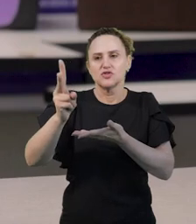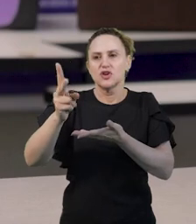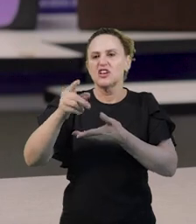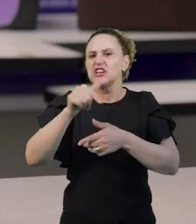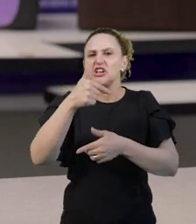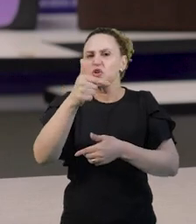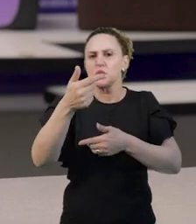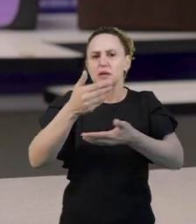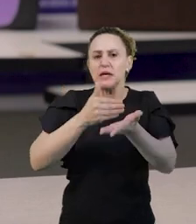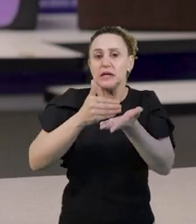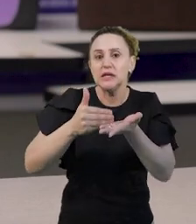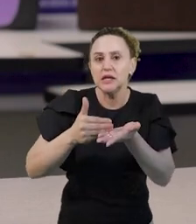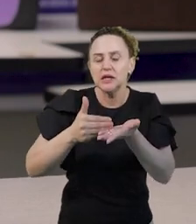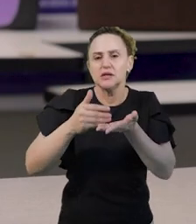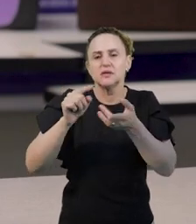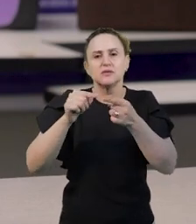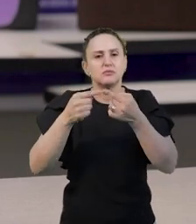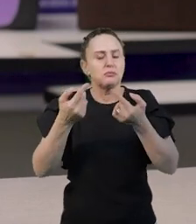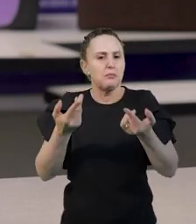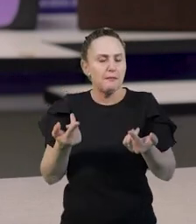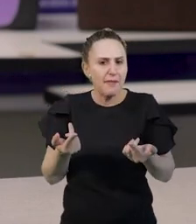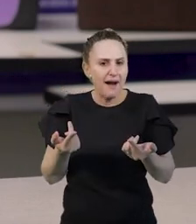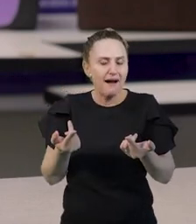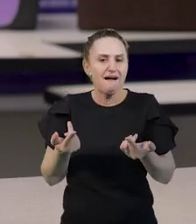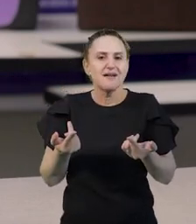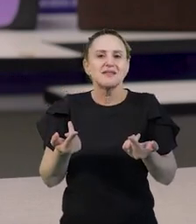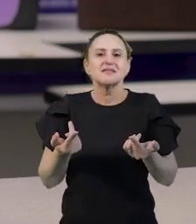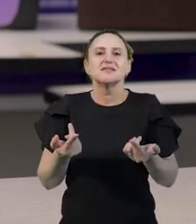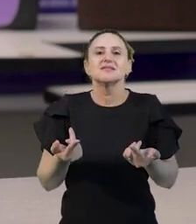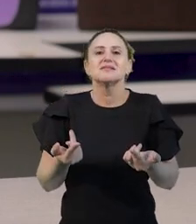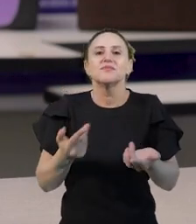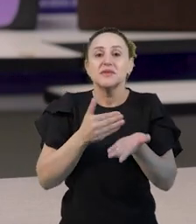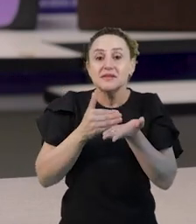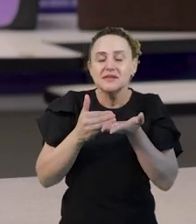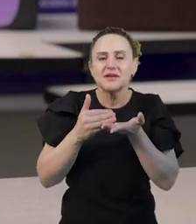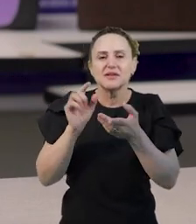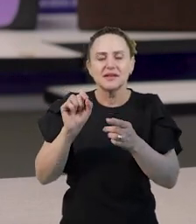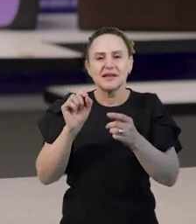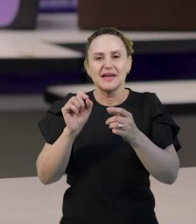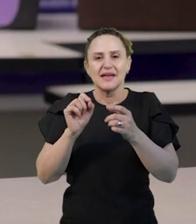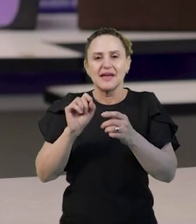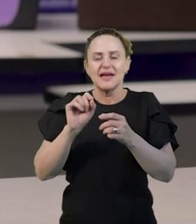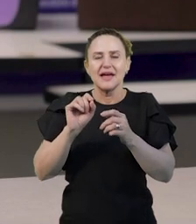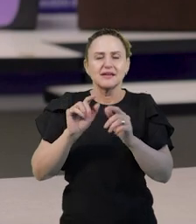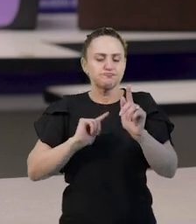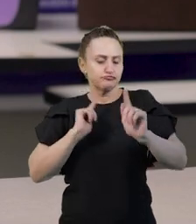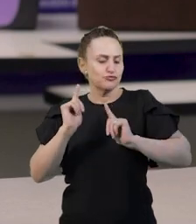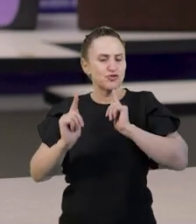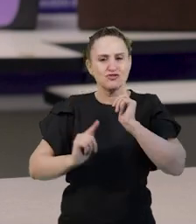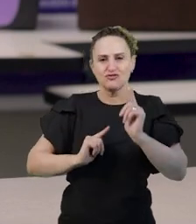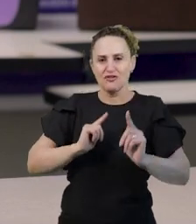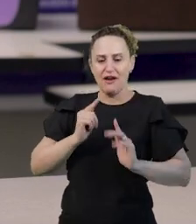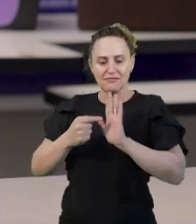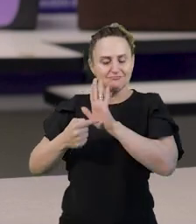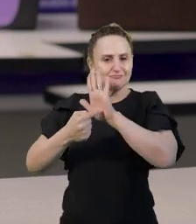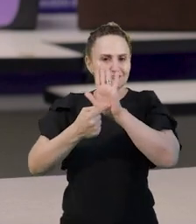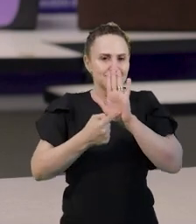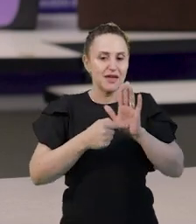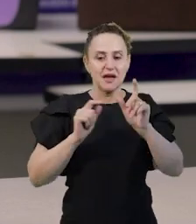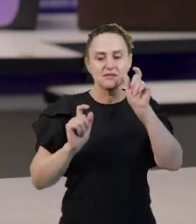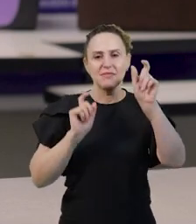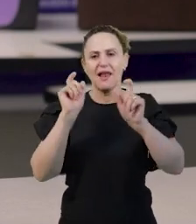ou se restringe a outro. Inicia-se quando as crianças se expressam por gestos e palavras no seu